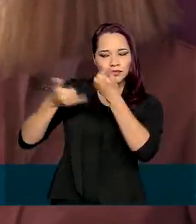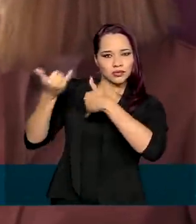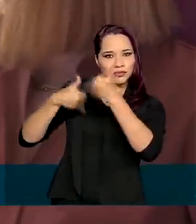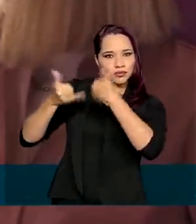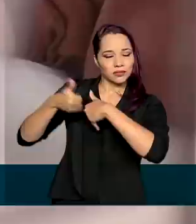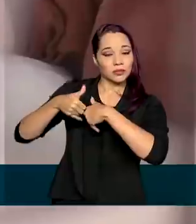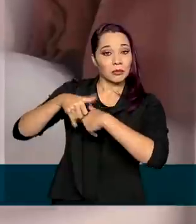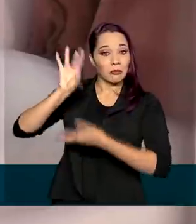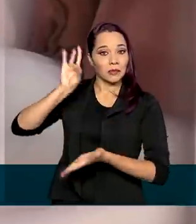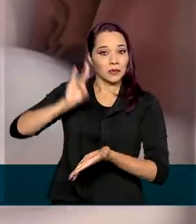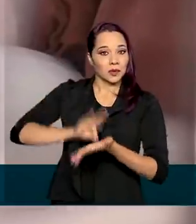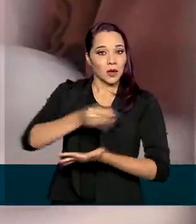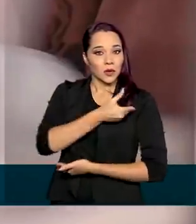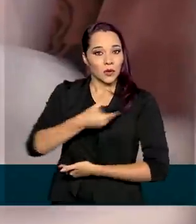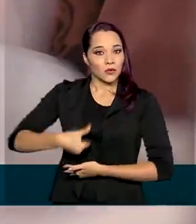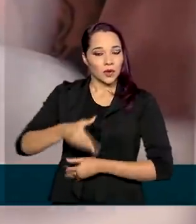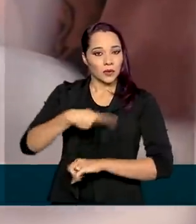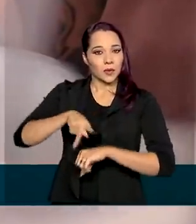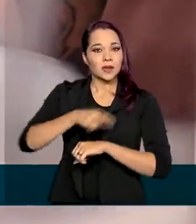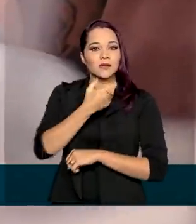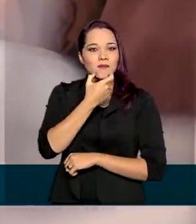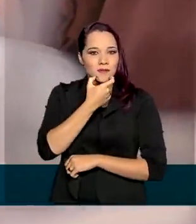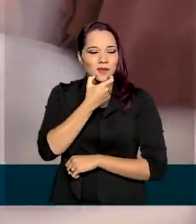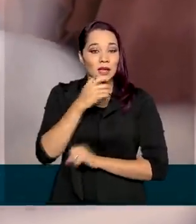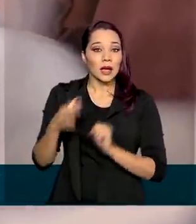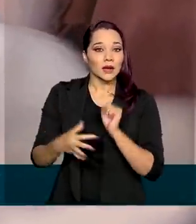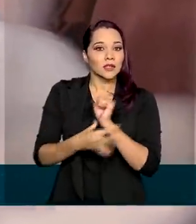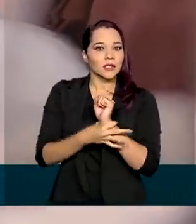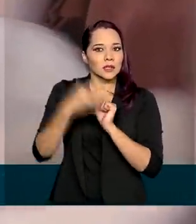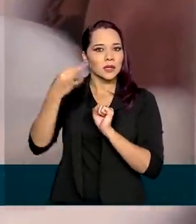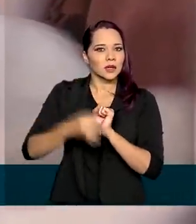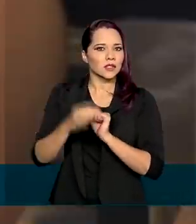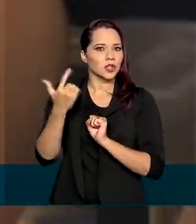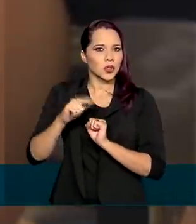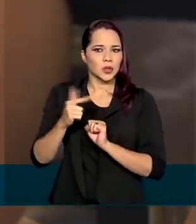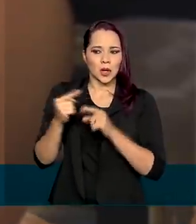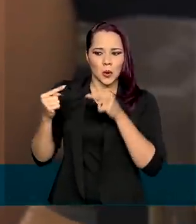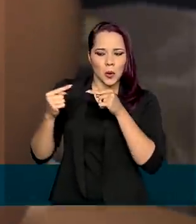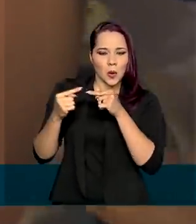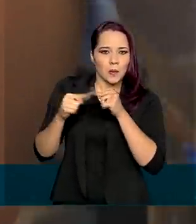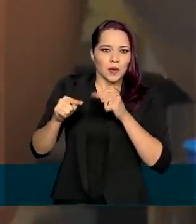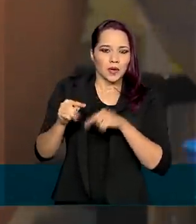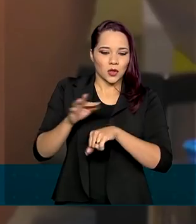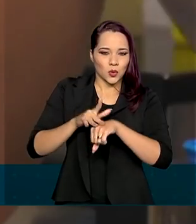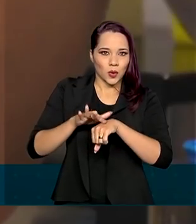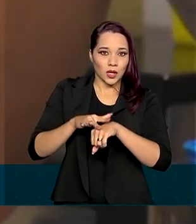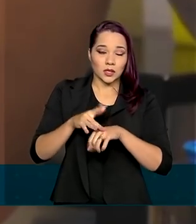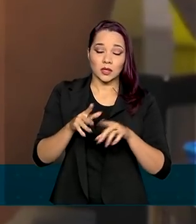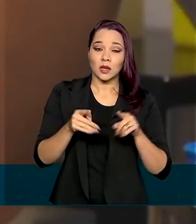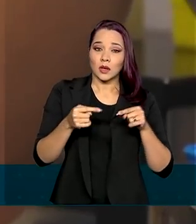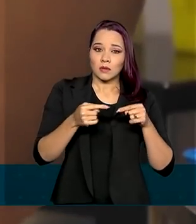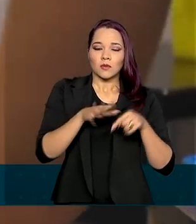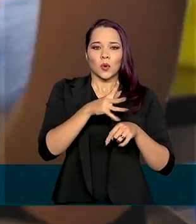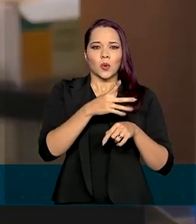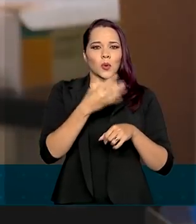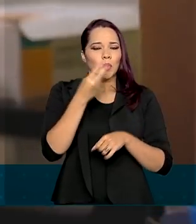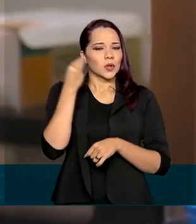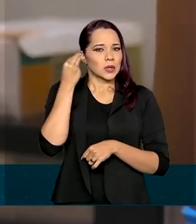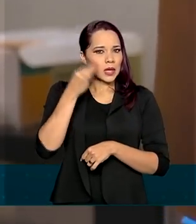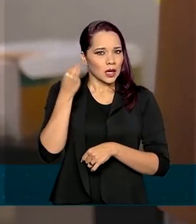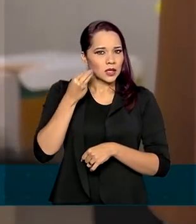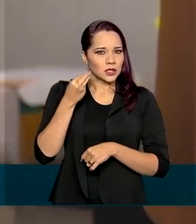oficiais do governo britânico, garantindo que não há relação entre os testes e a doença desenvolvida por uma